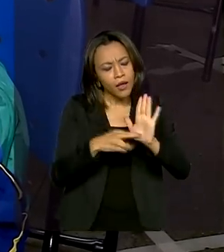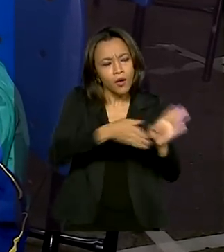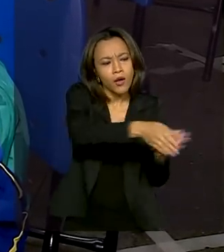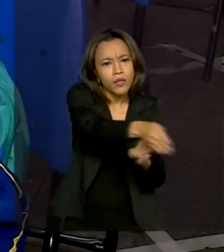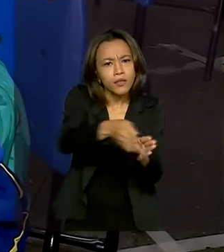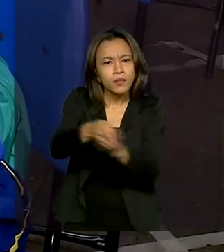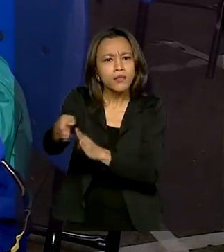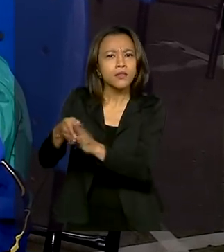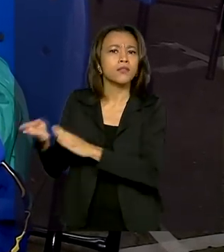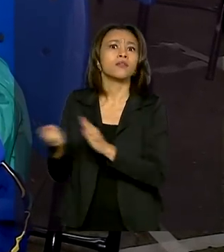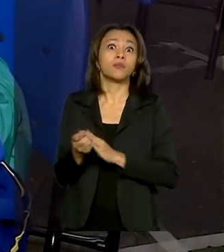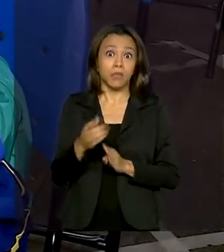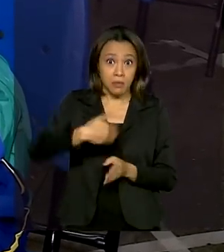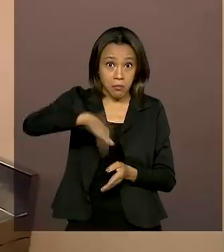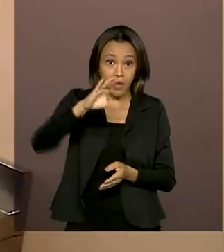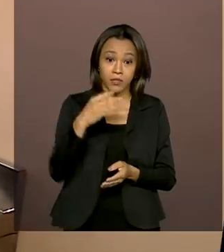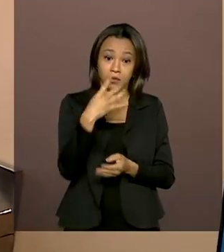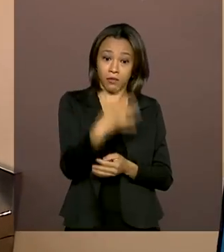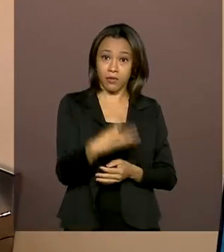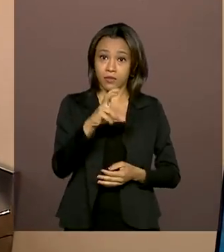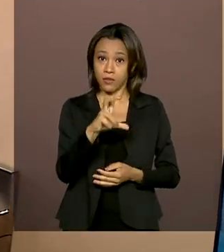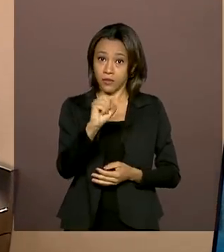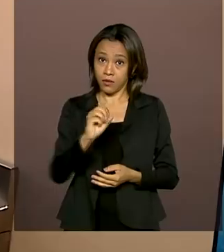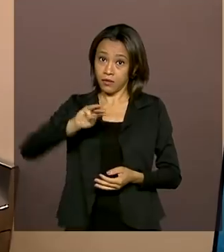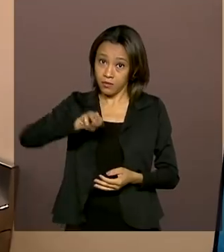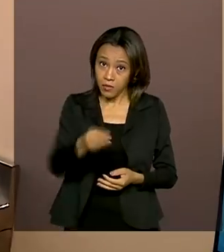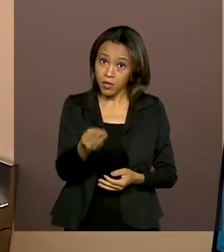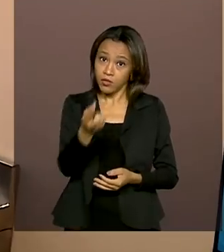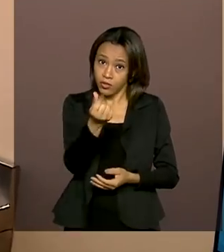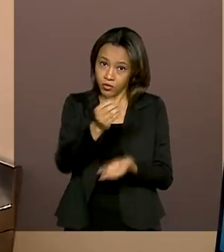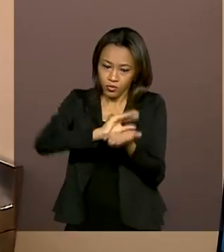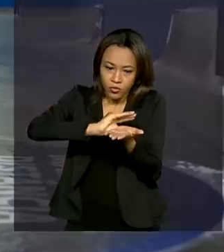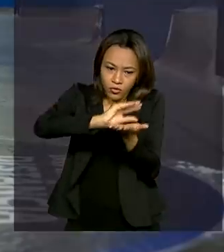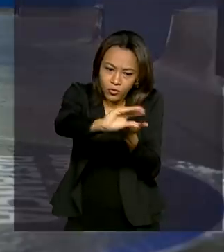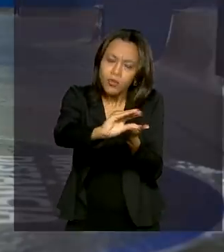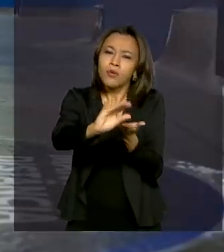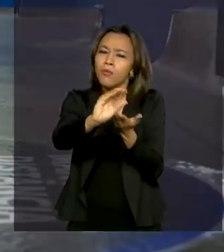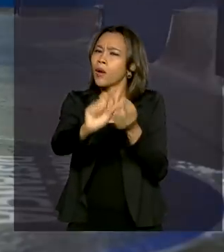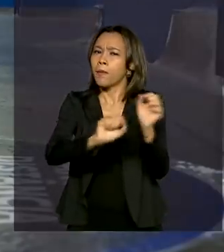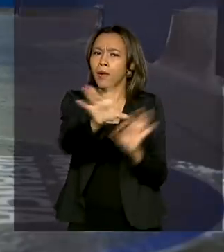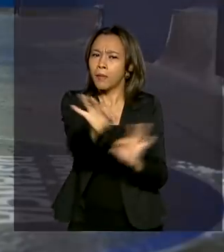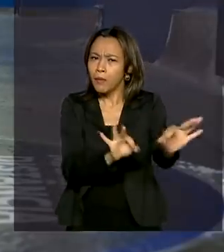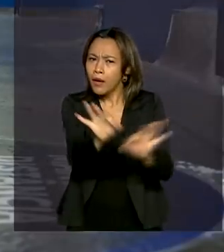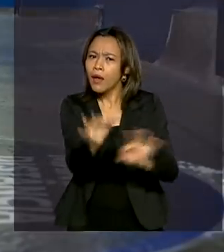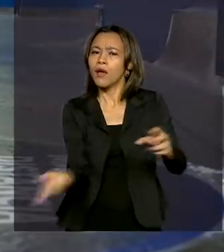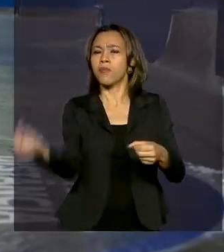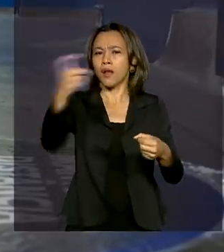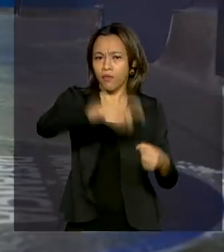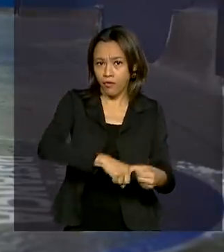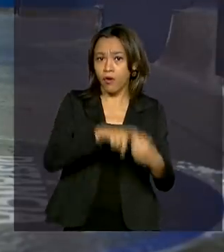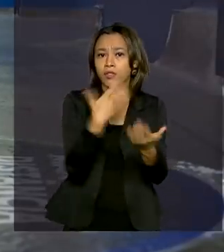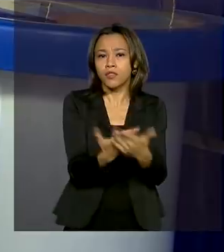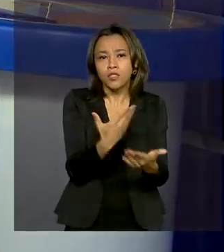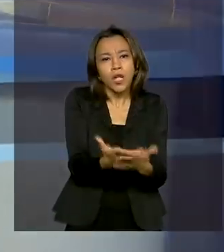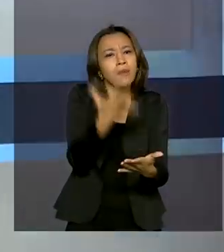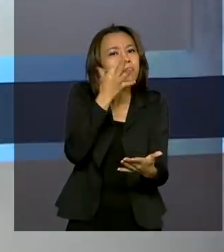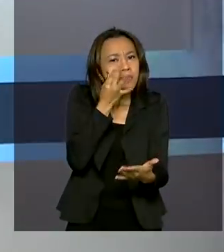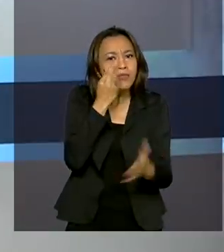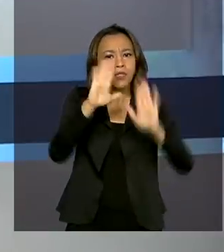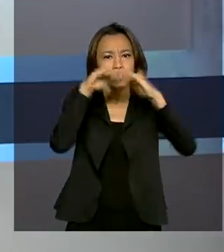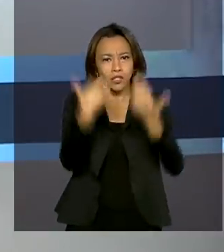e destina mais de 450 milhões de reais para o retorno às atividades presenciais nas escolas.